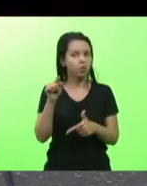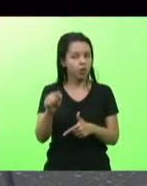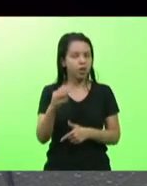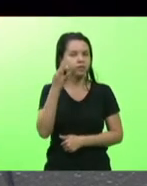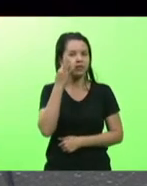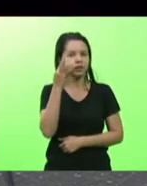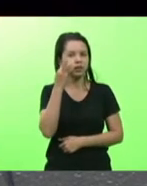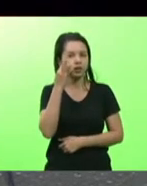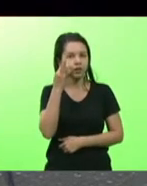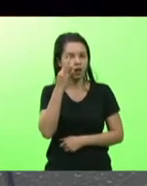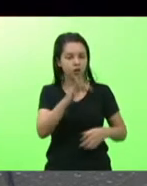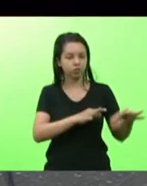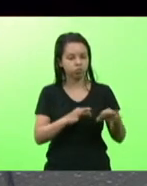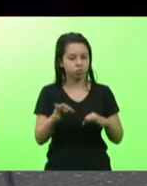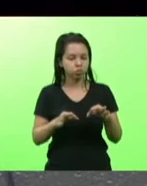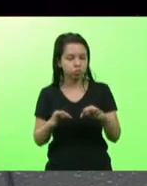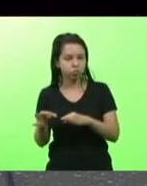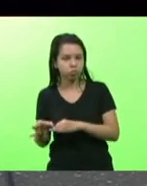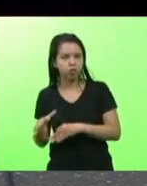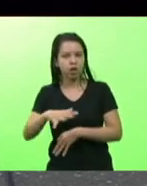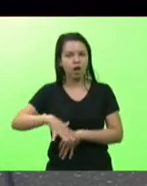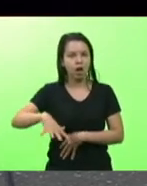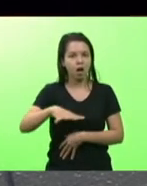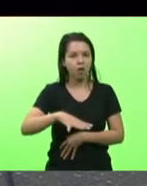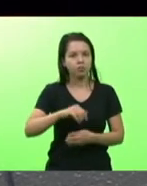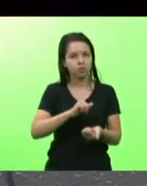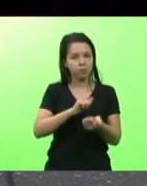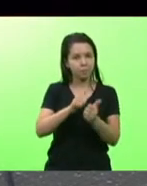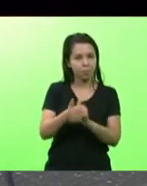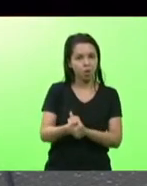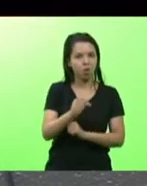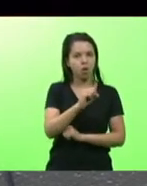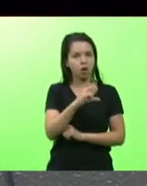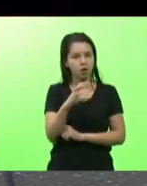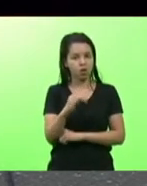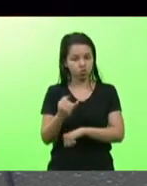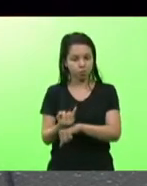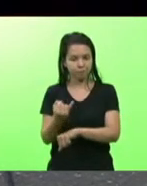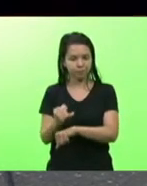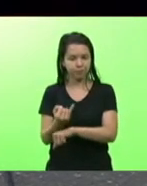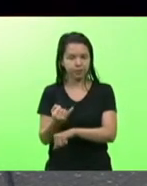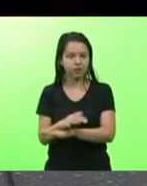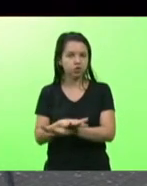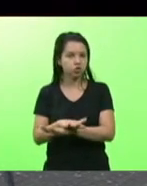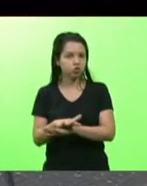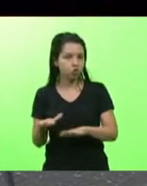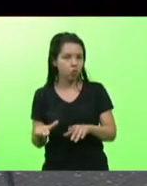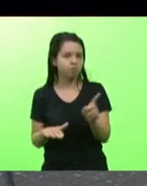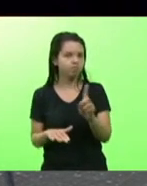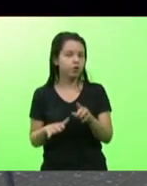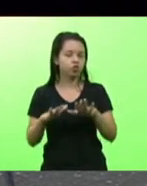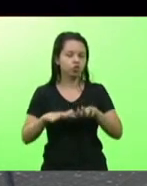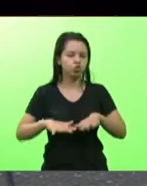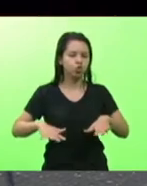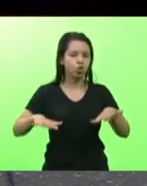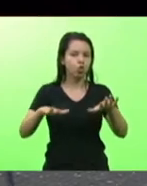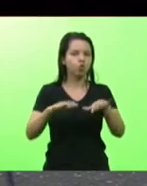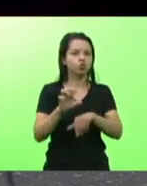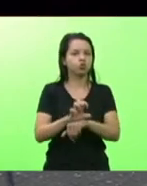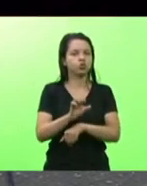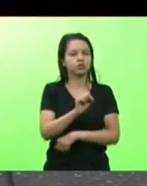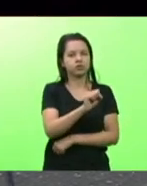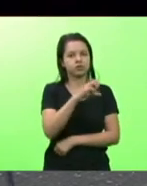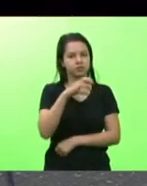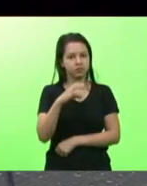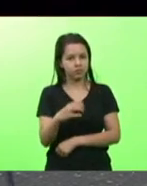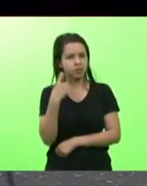esporte catarinense não apenas agora em Joinville mas por toda Santa Catarina deputado Fernando